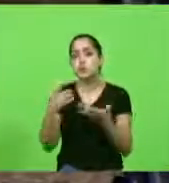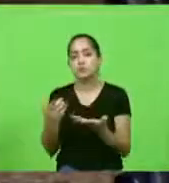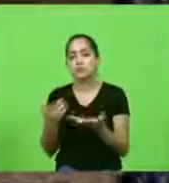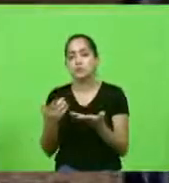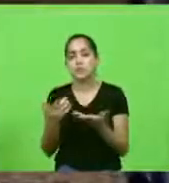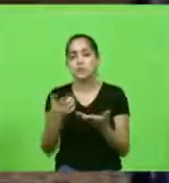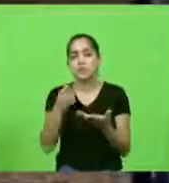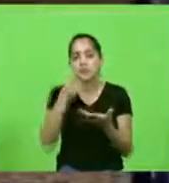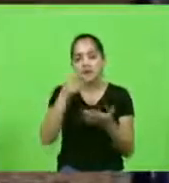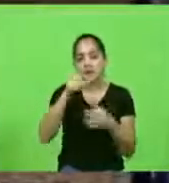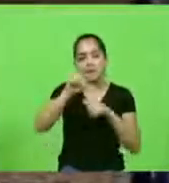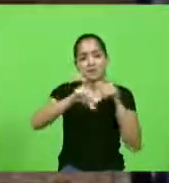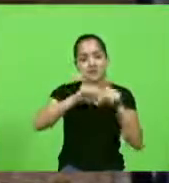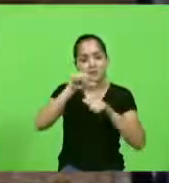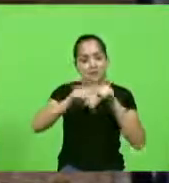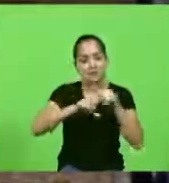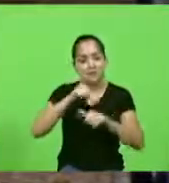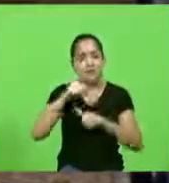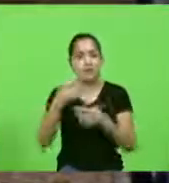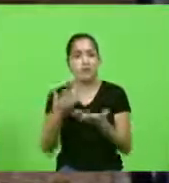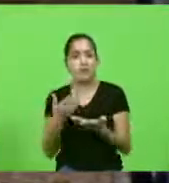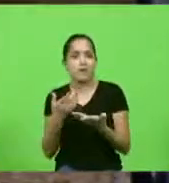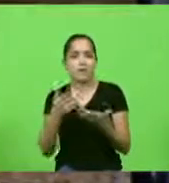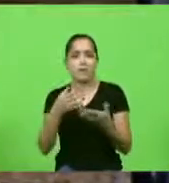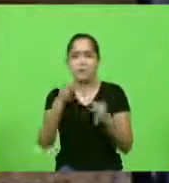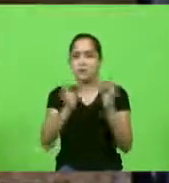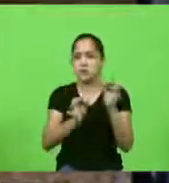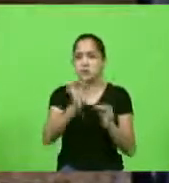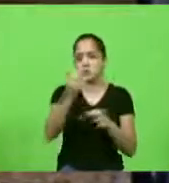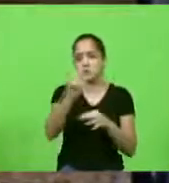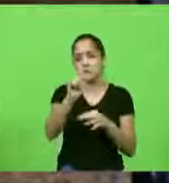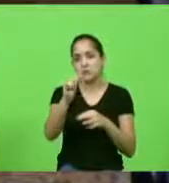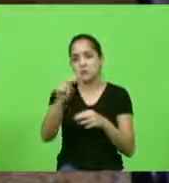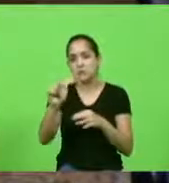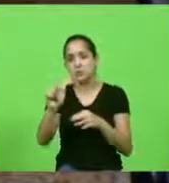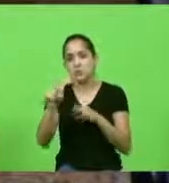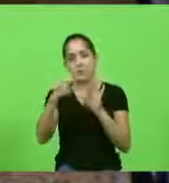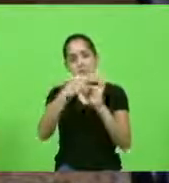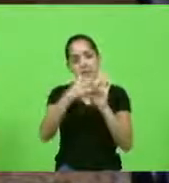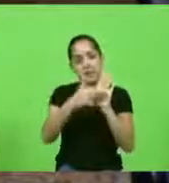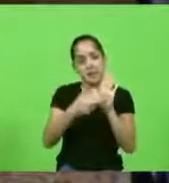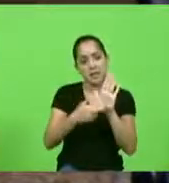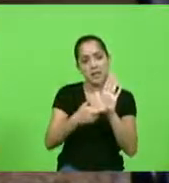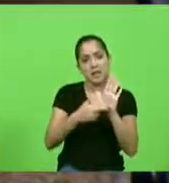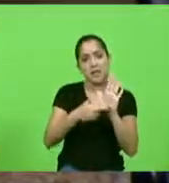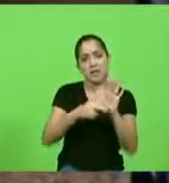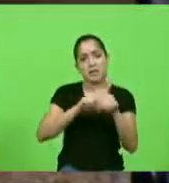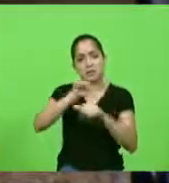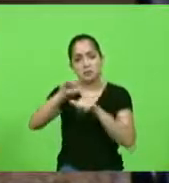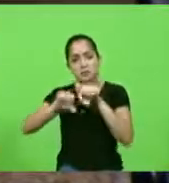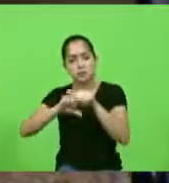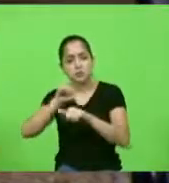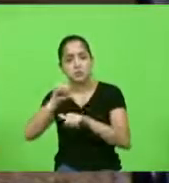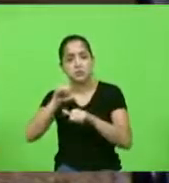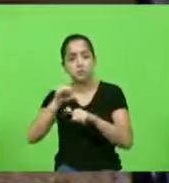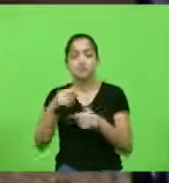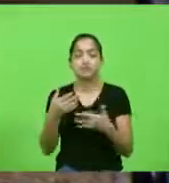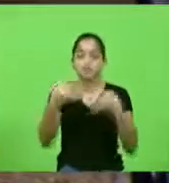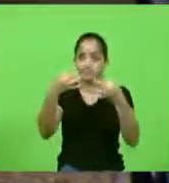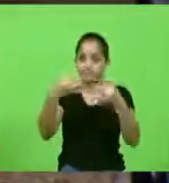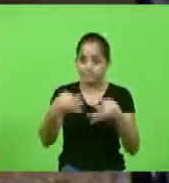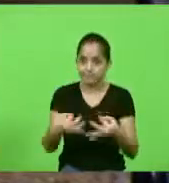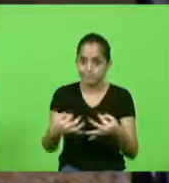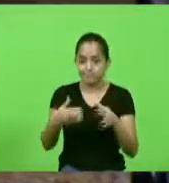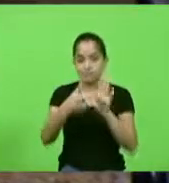falam que essa reforma que veio ano passado era injusta por causa da regra de transição ok se você acha justo então alguma